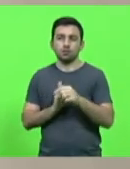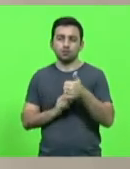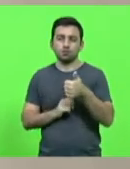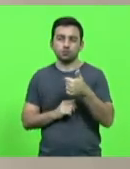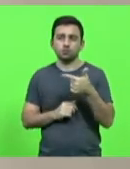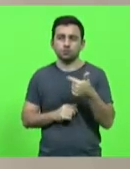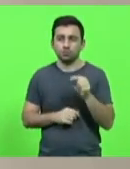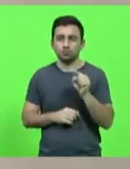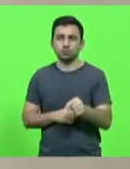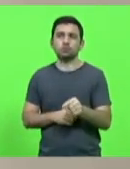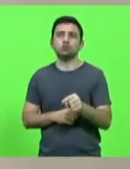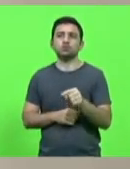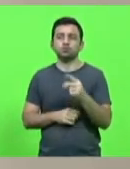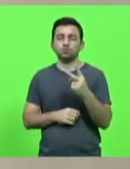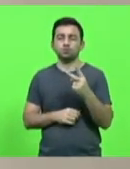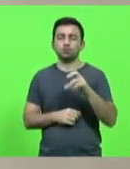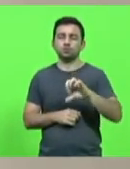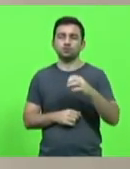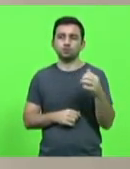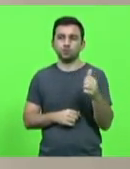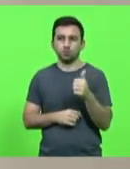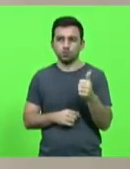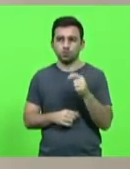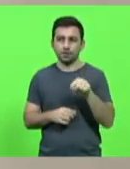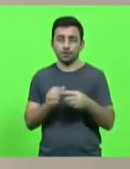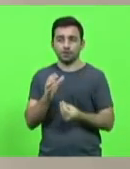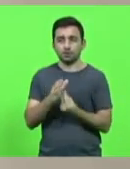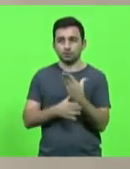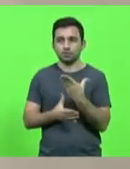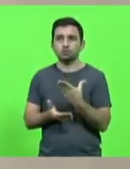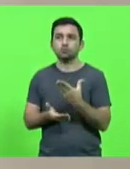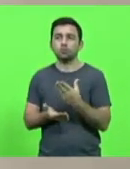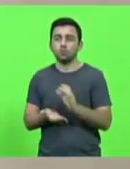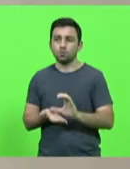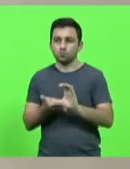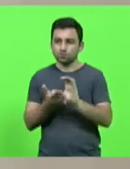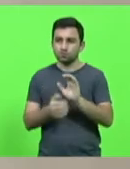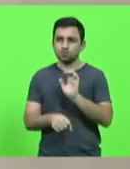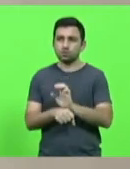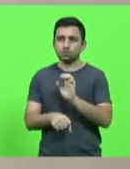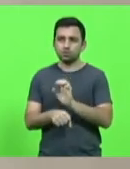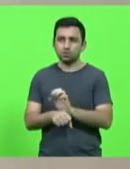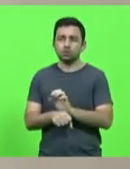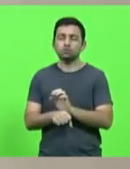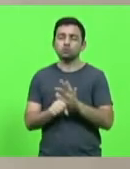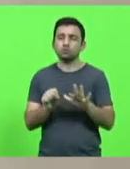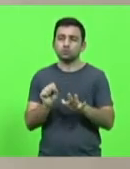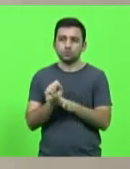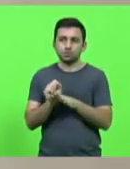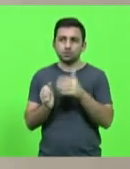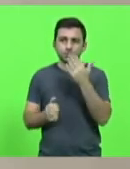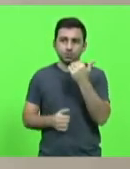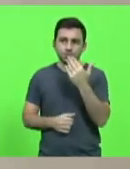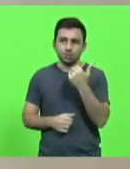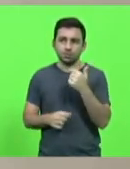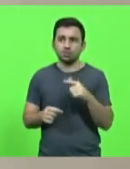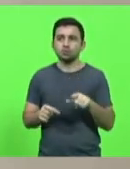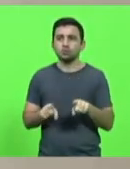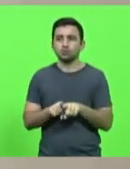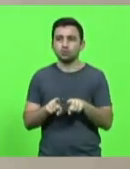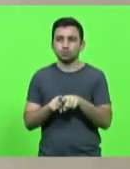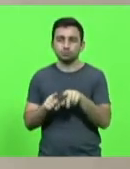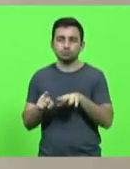2004, que dispõe sobre a criação do Conselho Estadual de Segurança Alimentar e Nutricional e do Fundo Estadual de Segurança Alimentar e